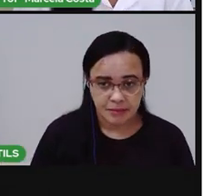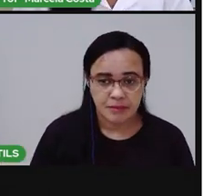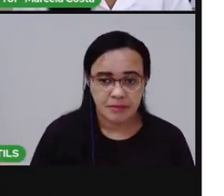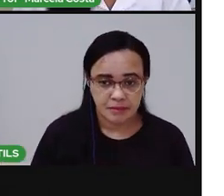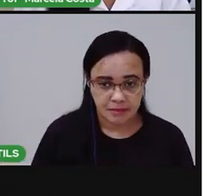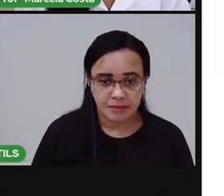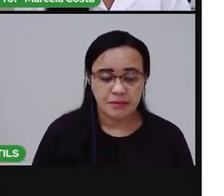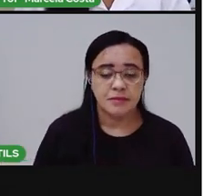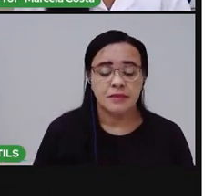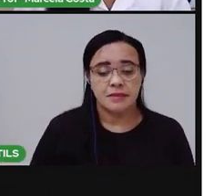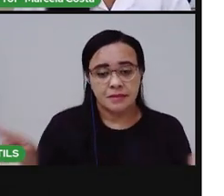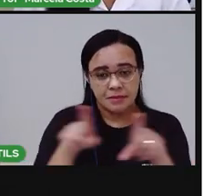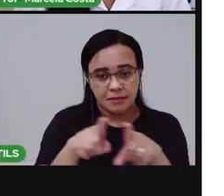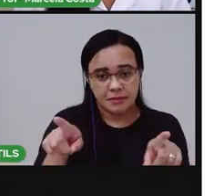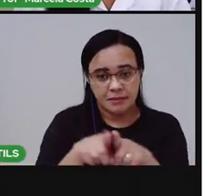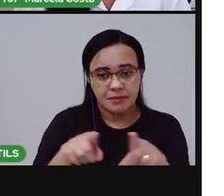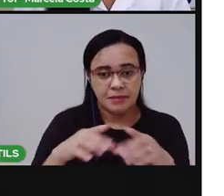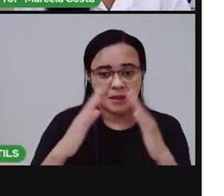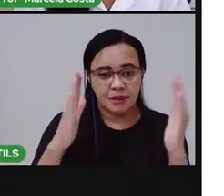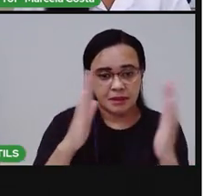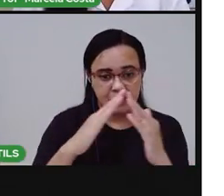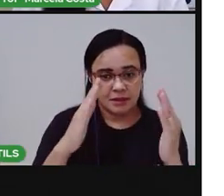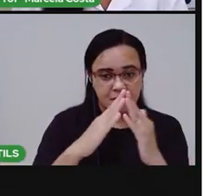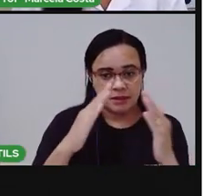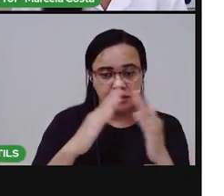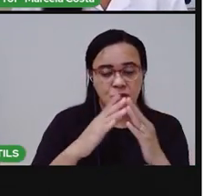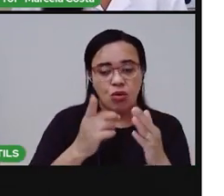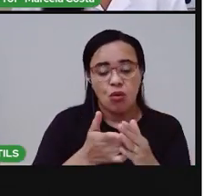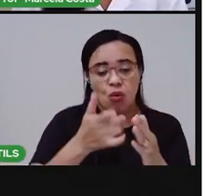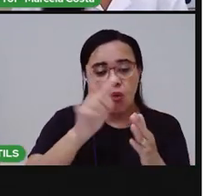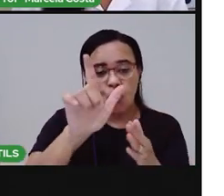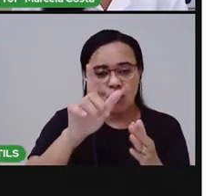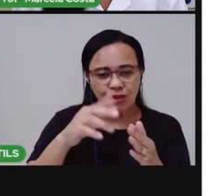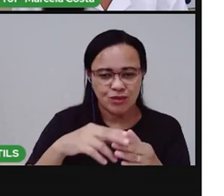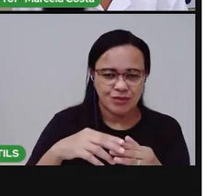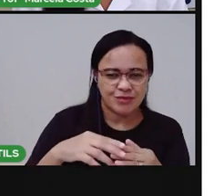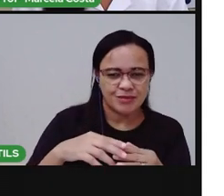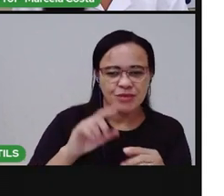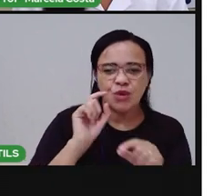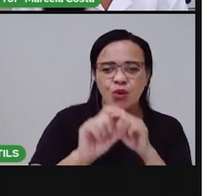Tem também um outro espaço de convivência, que é a escola.